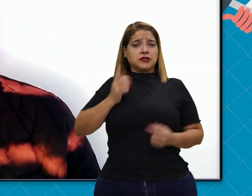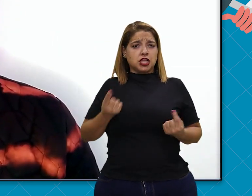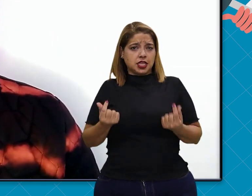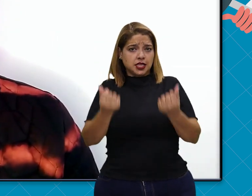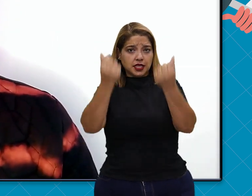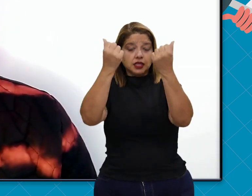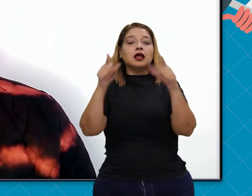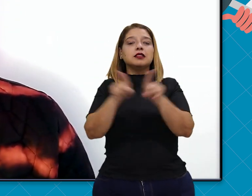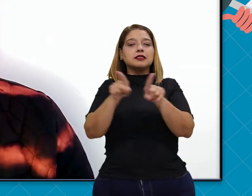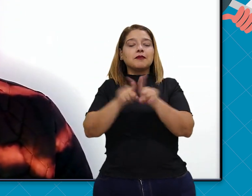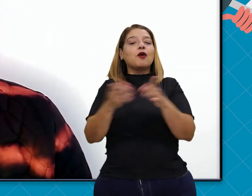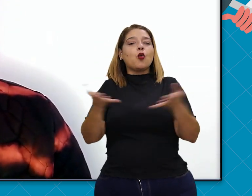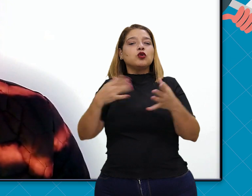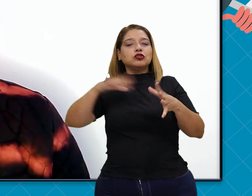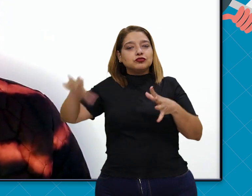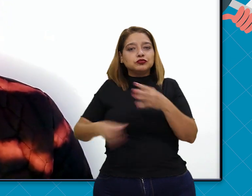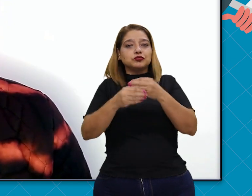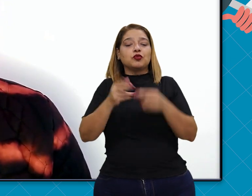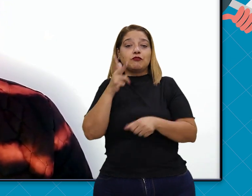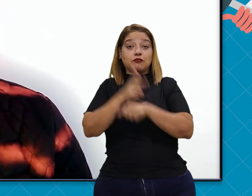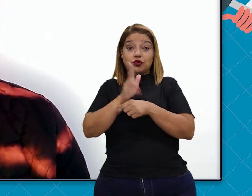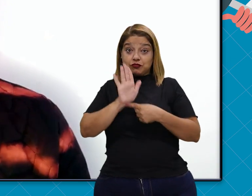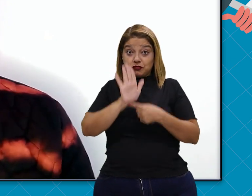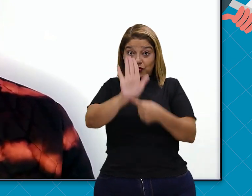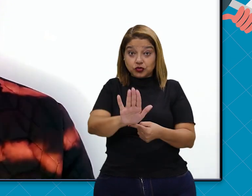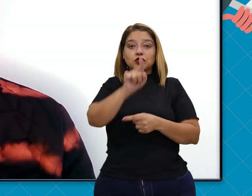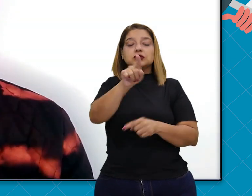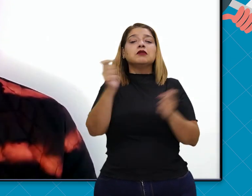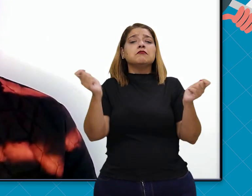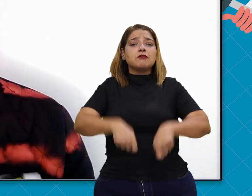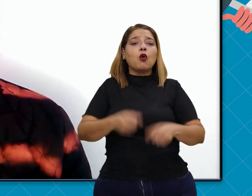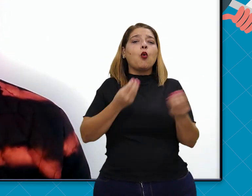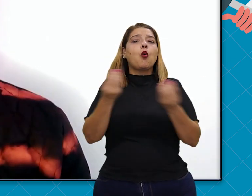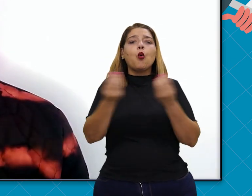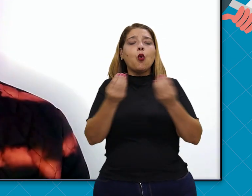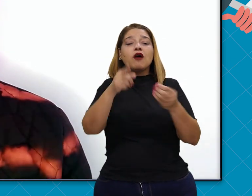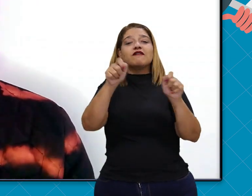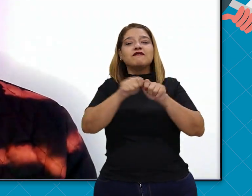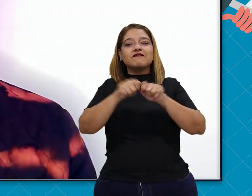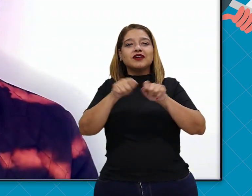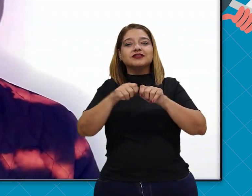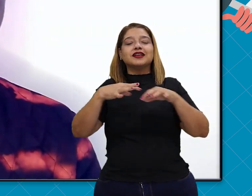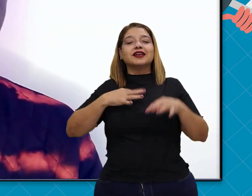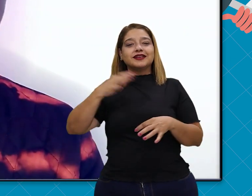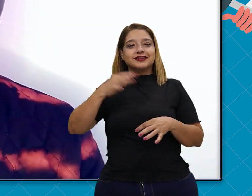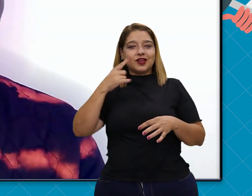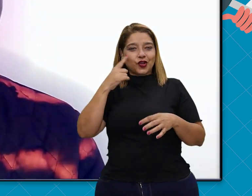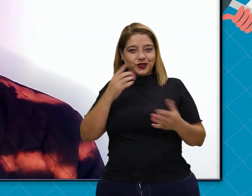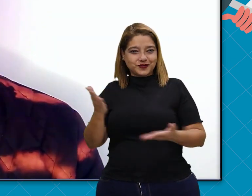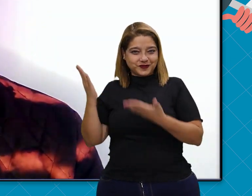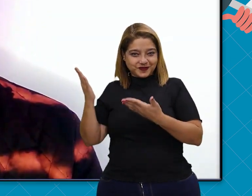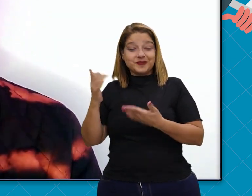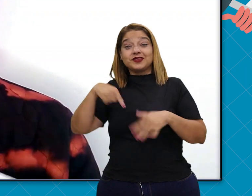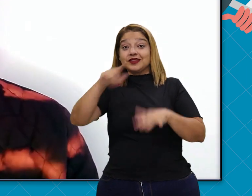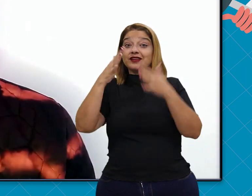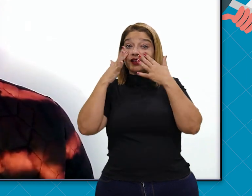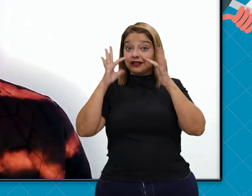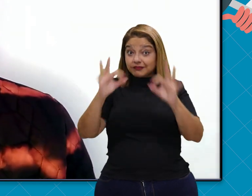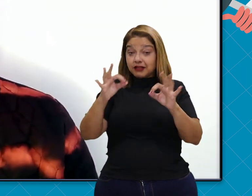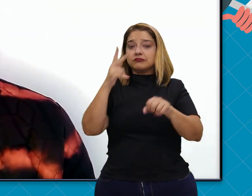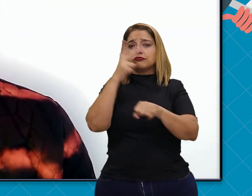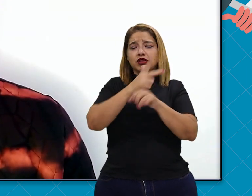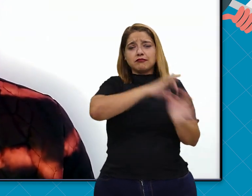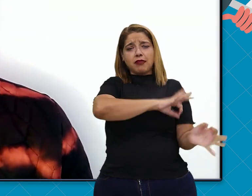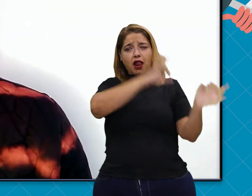também tem um bônus nesse vídeo. Vou te mostrar como você pode estar ganhando esse tecido aqui. Então fique